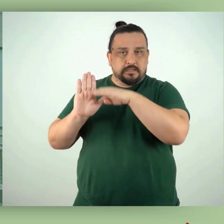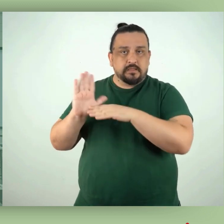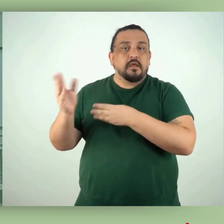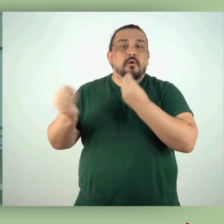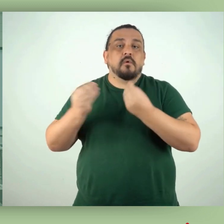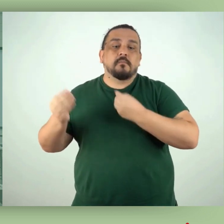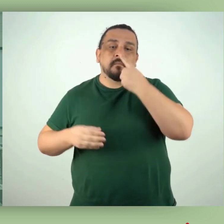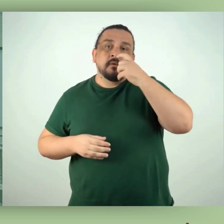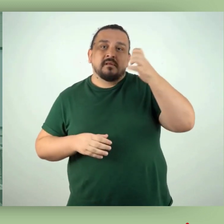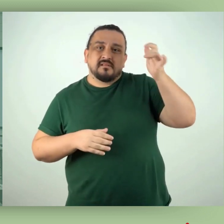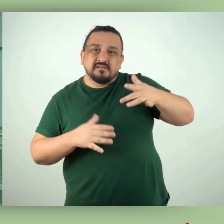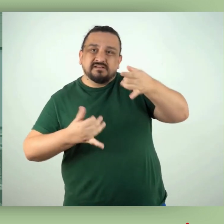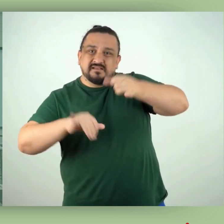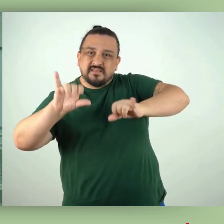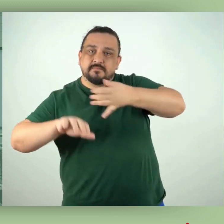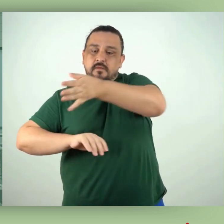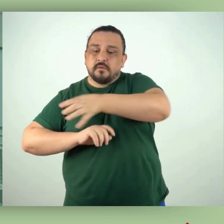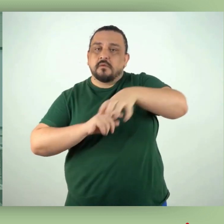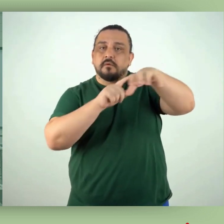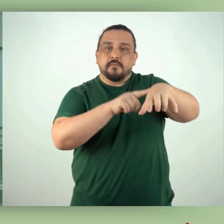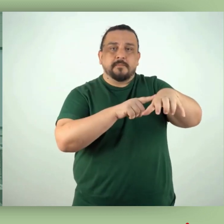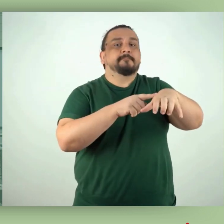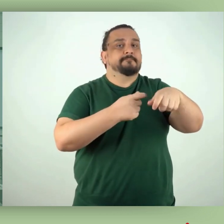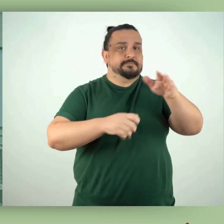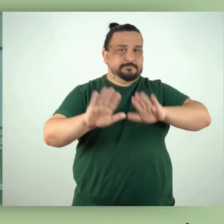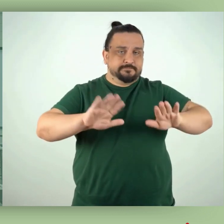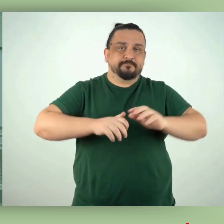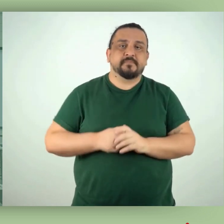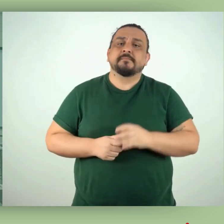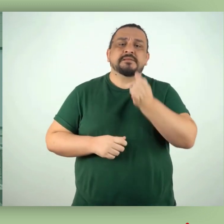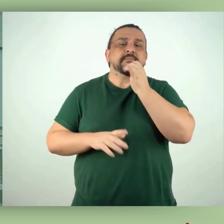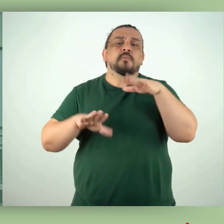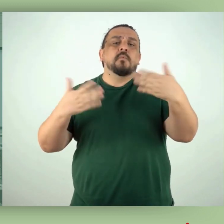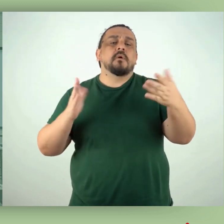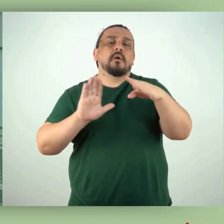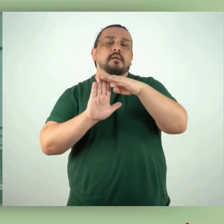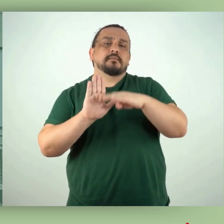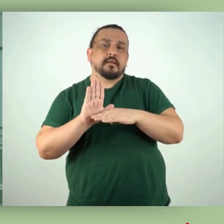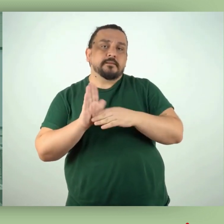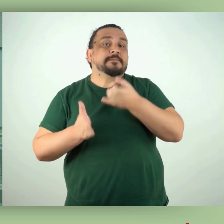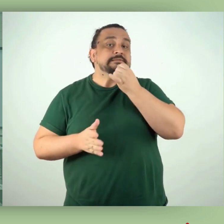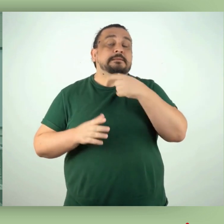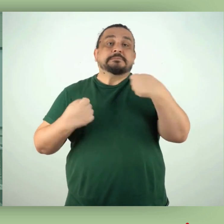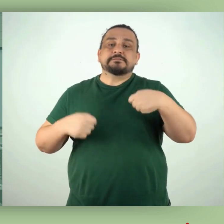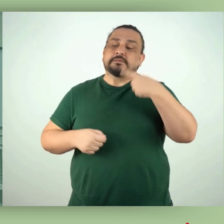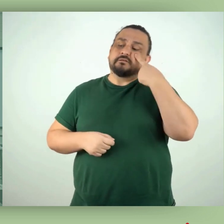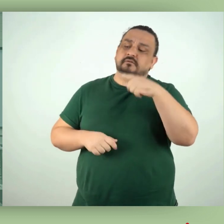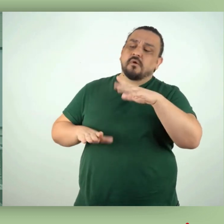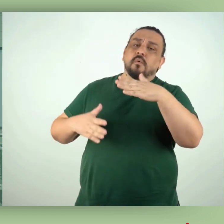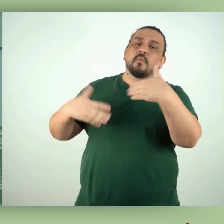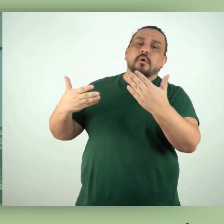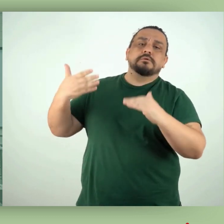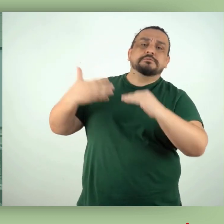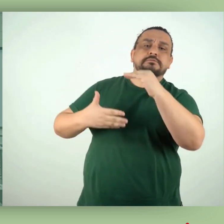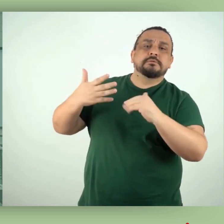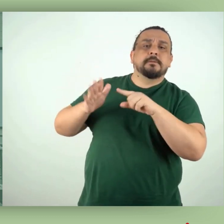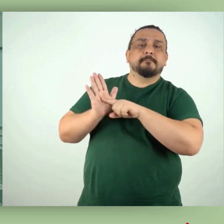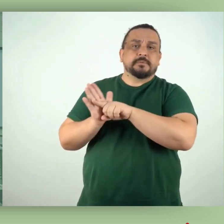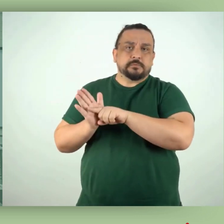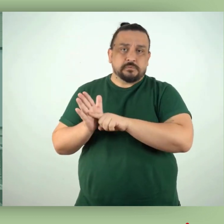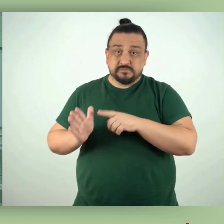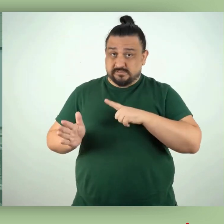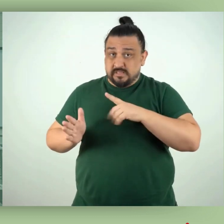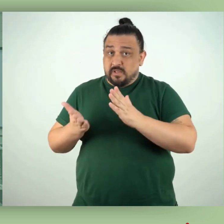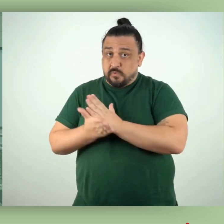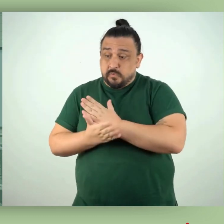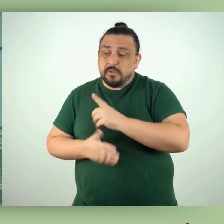na hora de segregar os resíduos químicos. O primeiro é a periculosidade do resíduo. Um resíduo perigoso deve ser